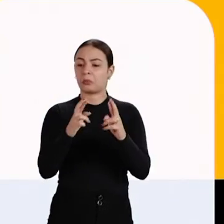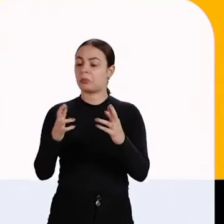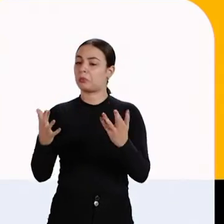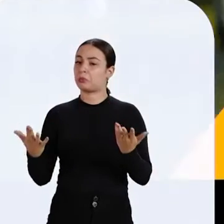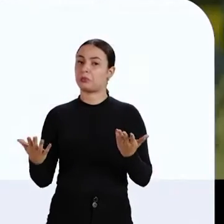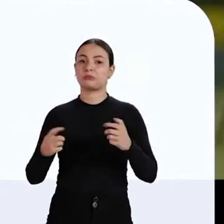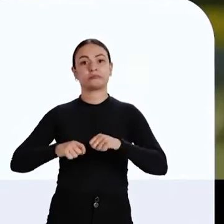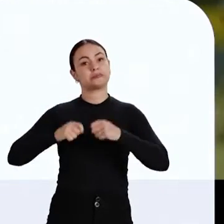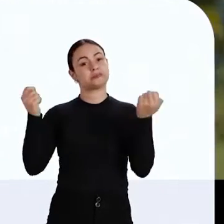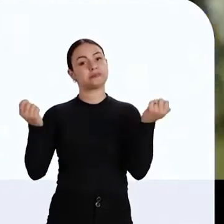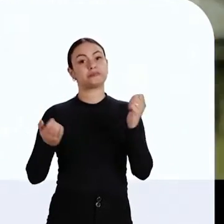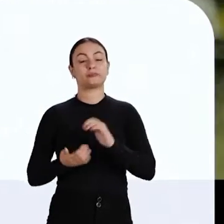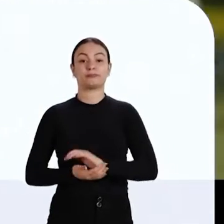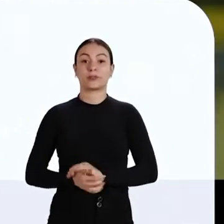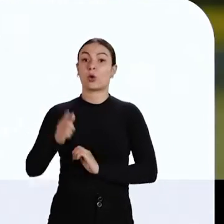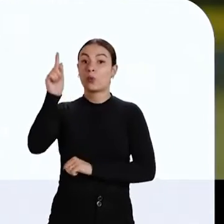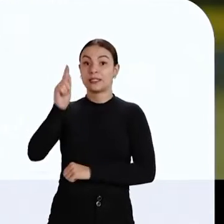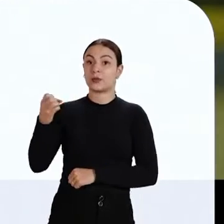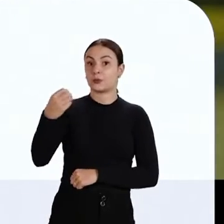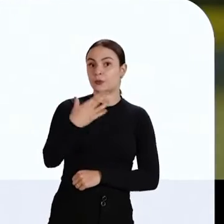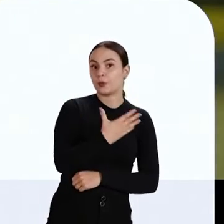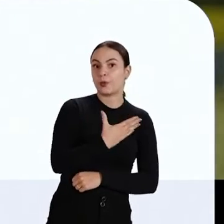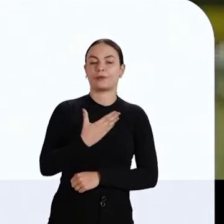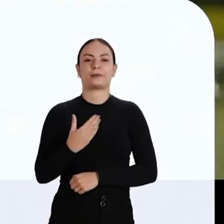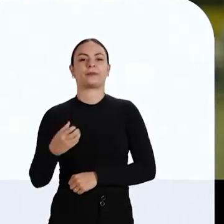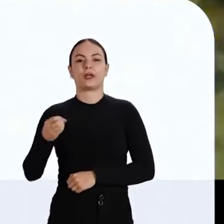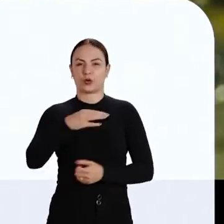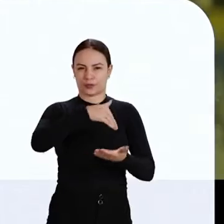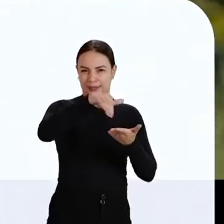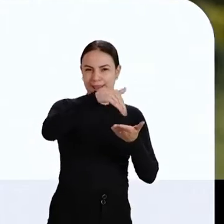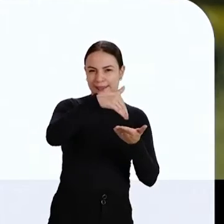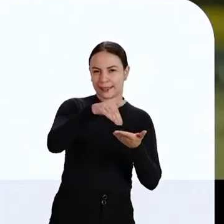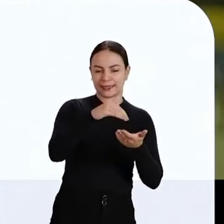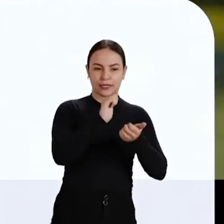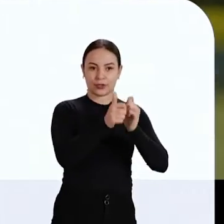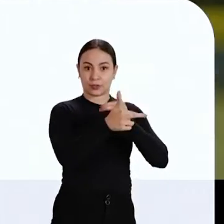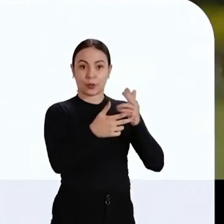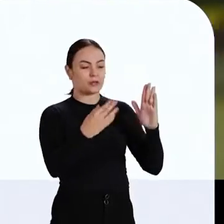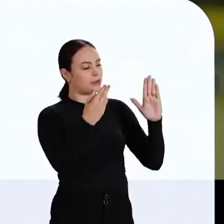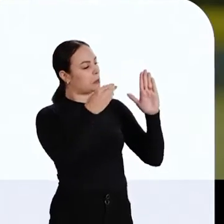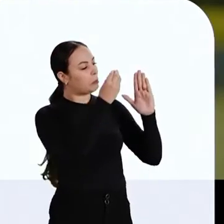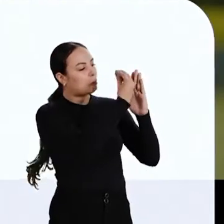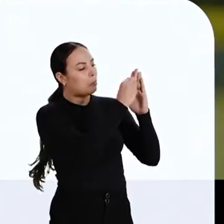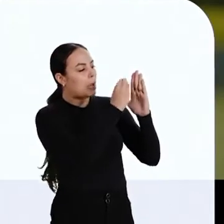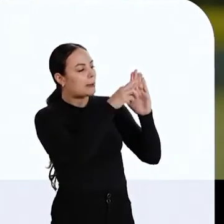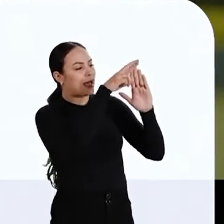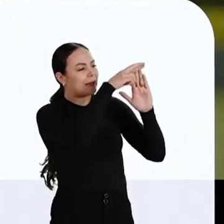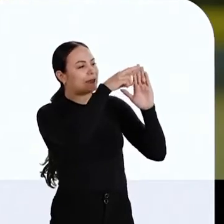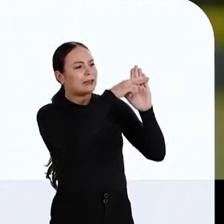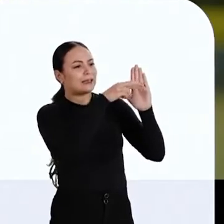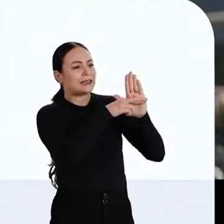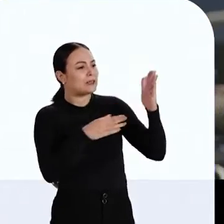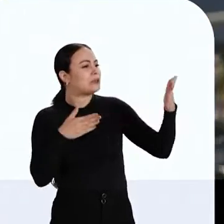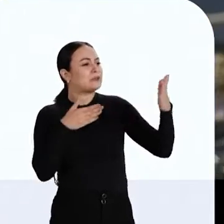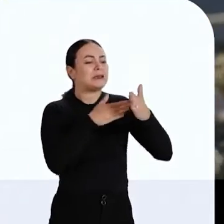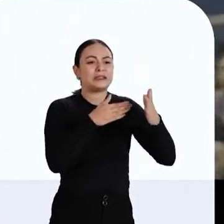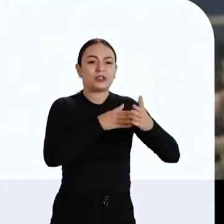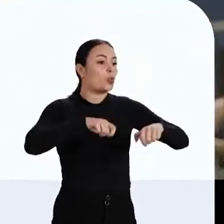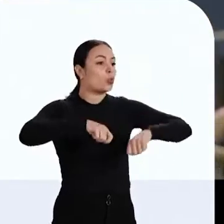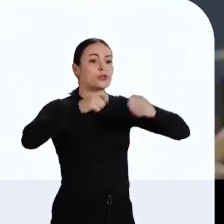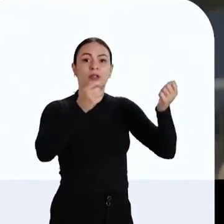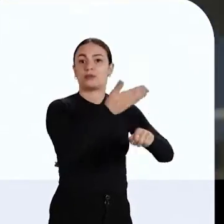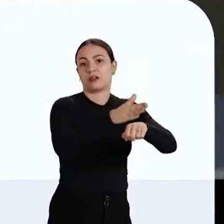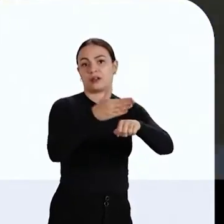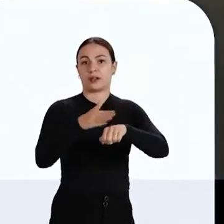essa gestão nova, com novas secretarias de esporte, fui colocando restrições, restrições, restrições, até que chegou um ponto que,